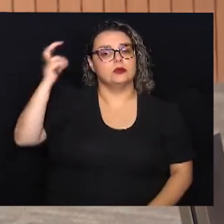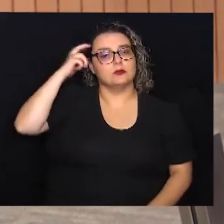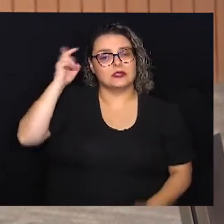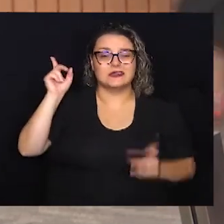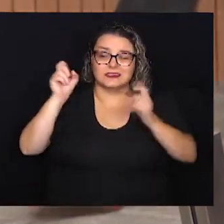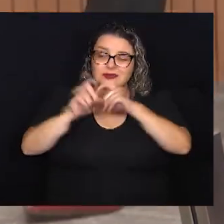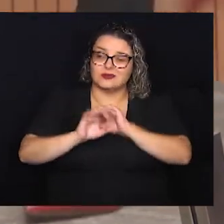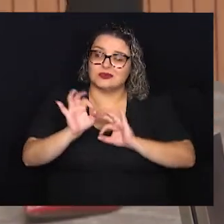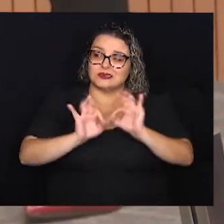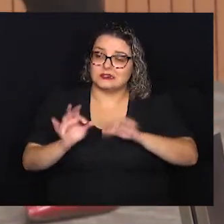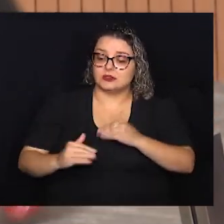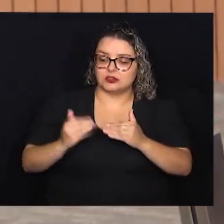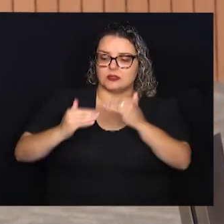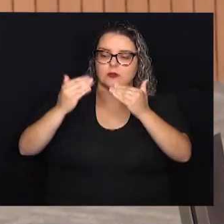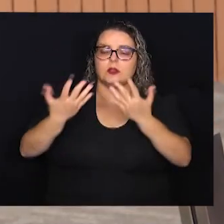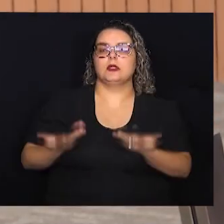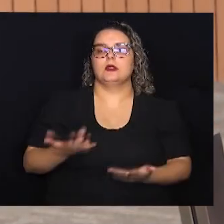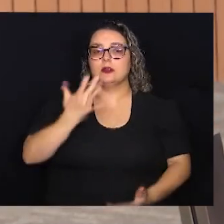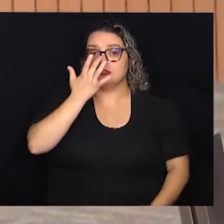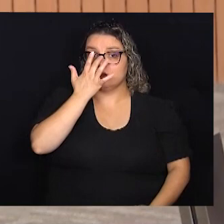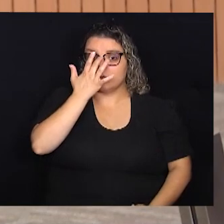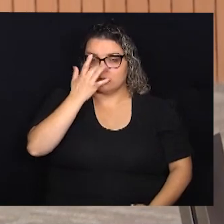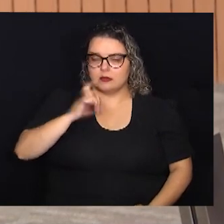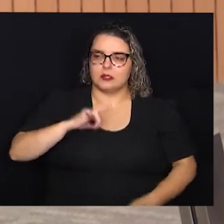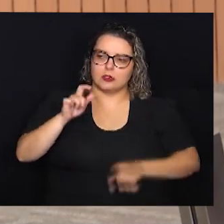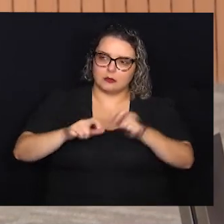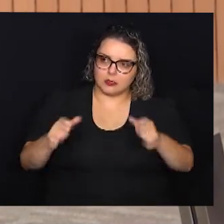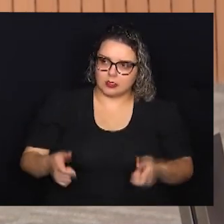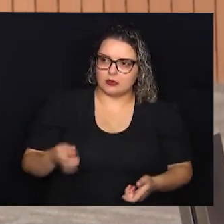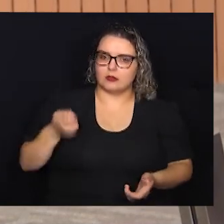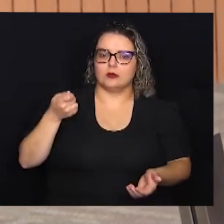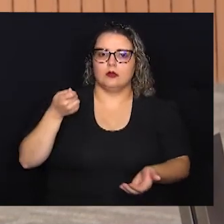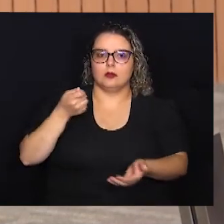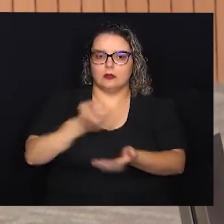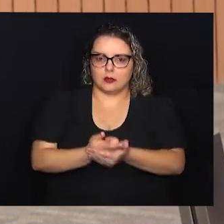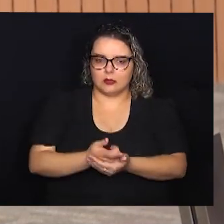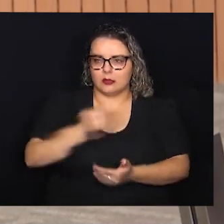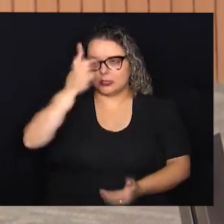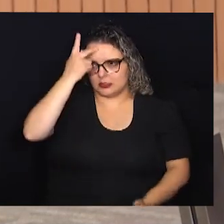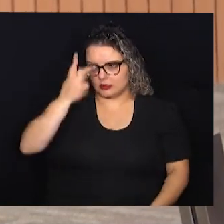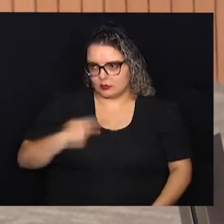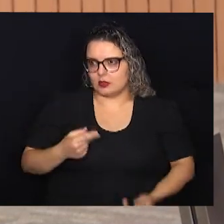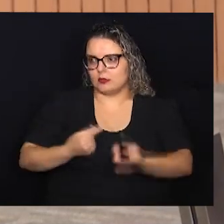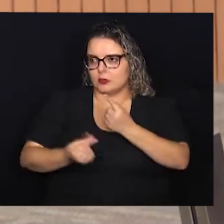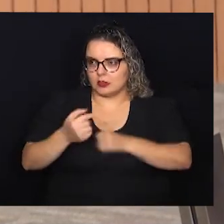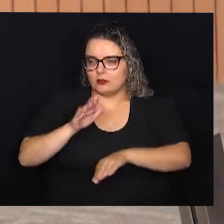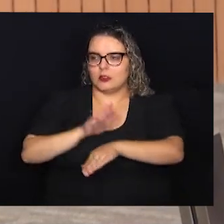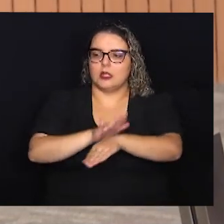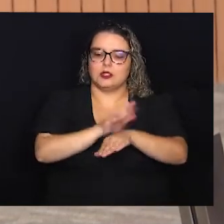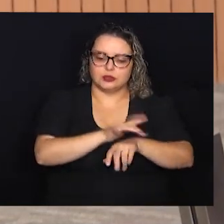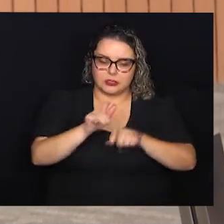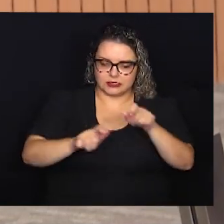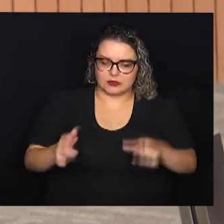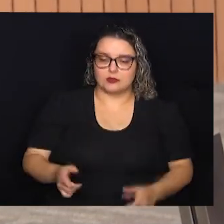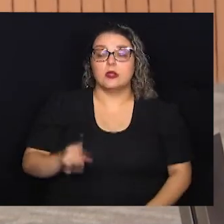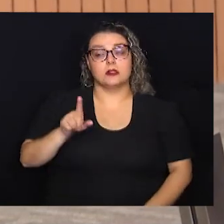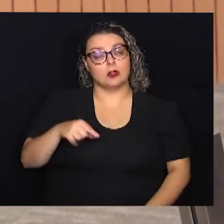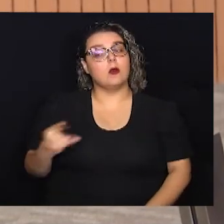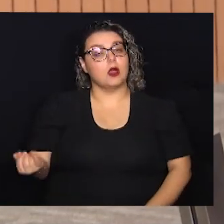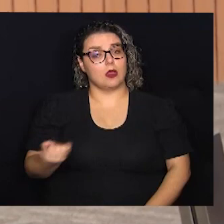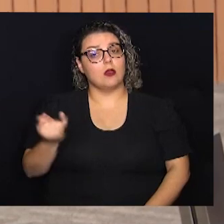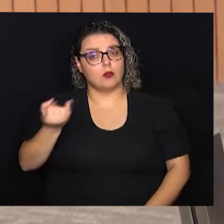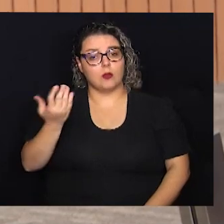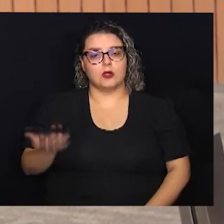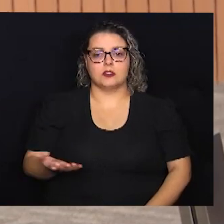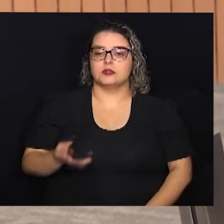cultura, mas tem dificuldade na elaboração de projeto. Então vai ter pessoas que serão pagas com esse próprio dinheiro para ajudar essas